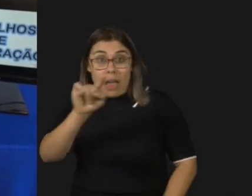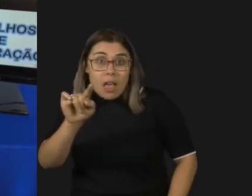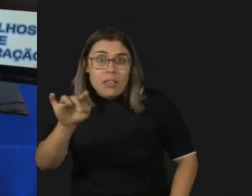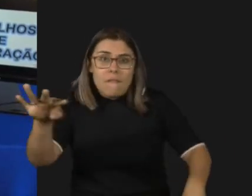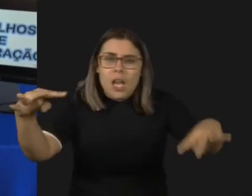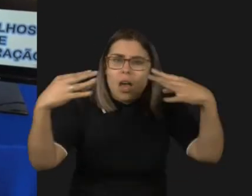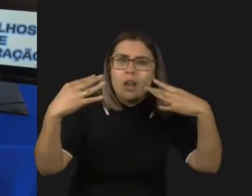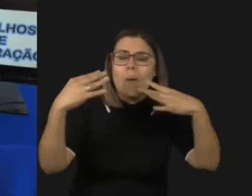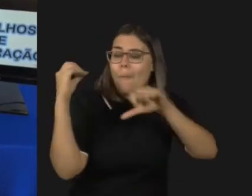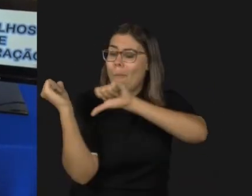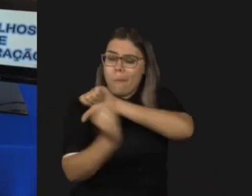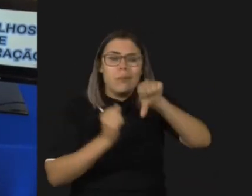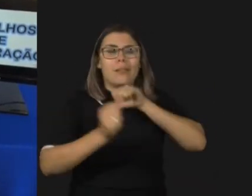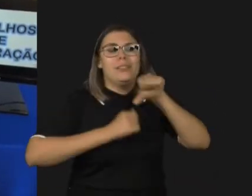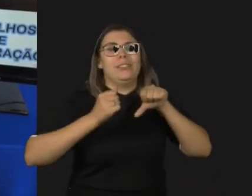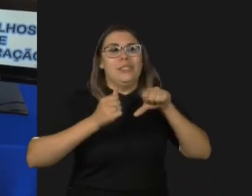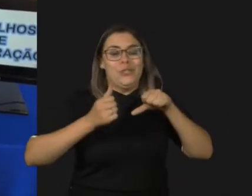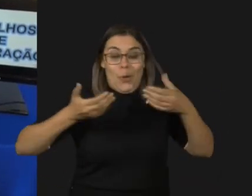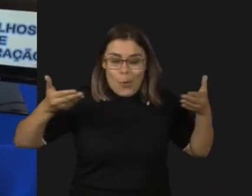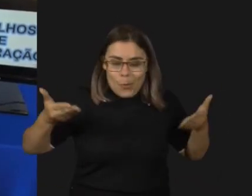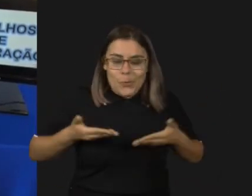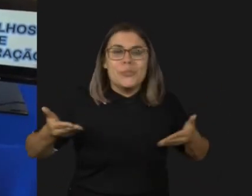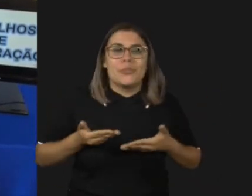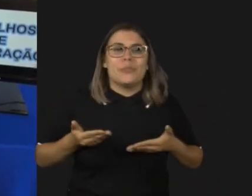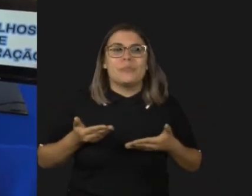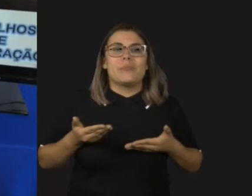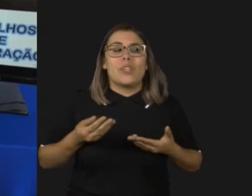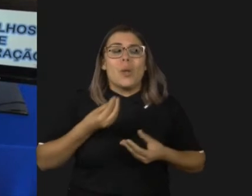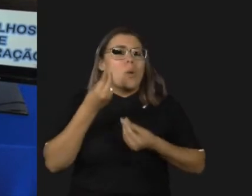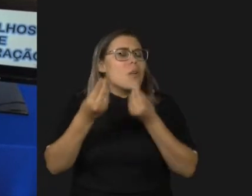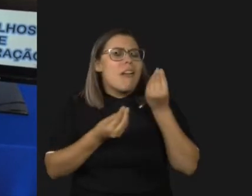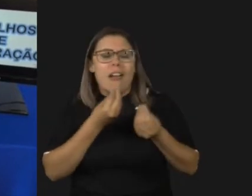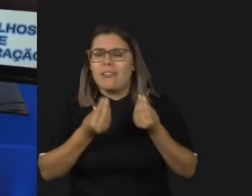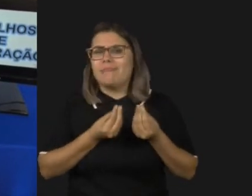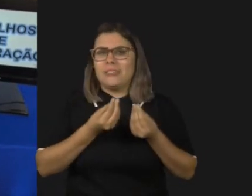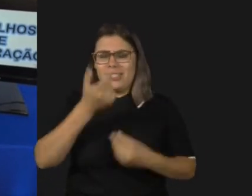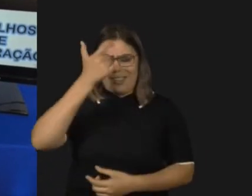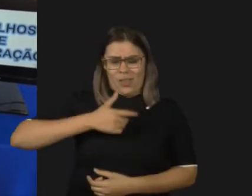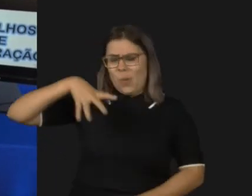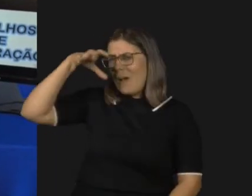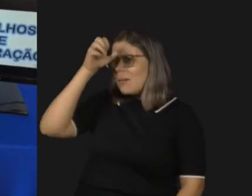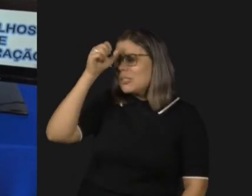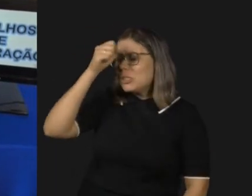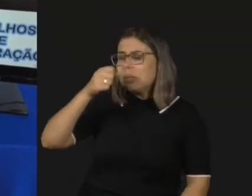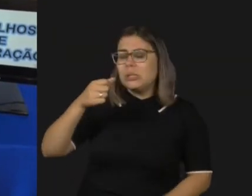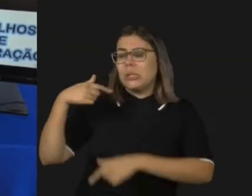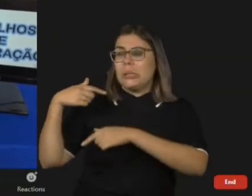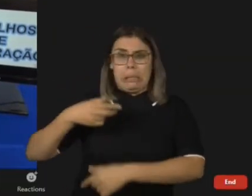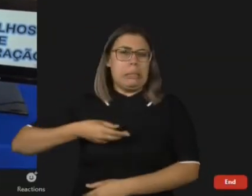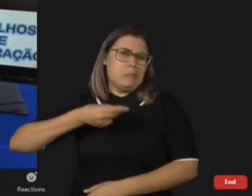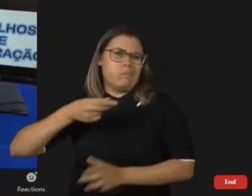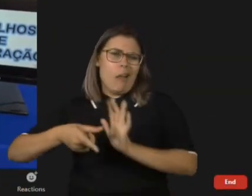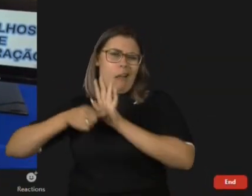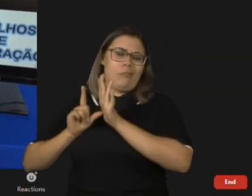a mudar a realidade. Mas para a gente entender que conceito de gatilho eu usava antes de conhecer o genético não é destino